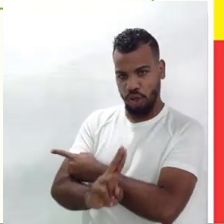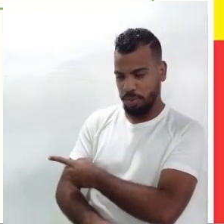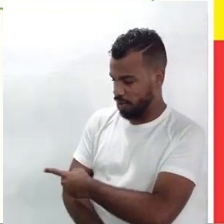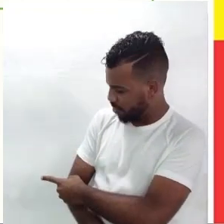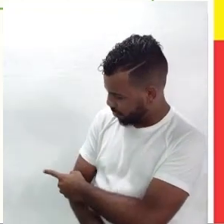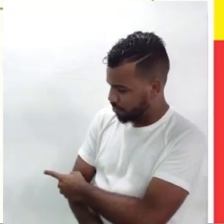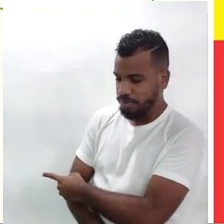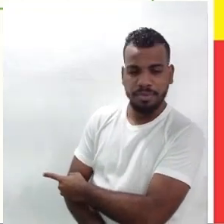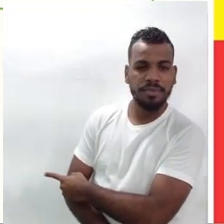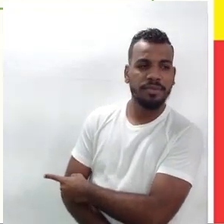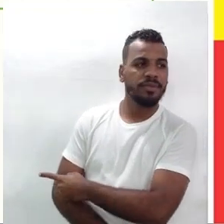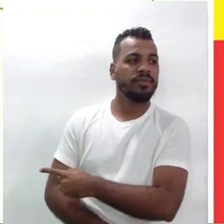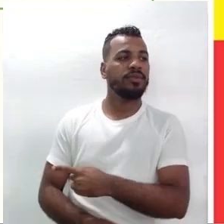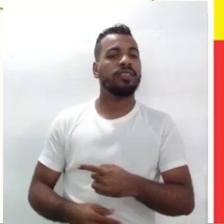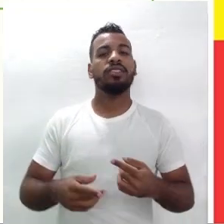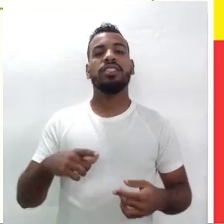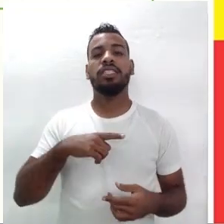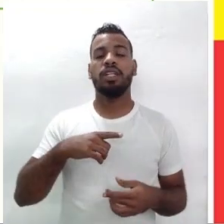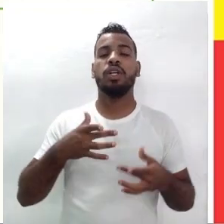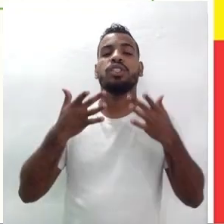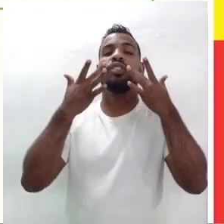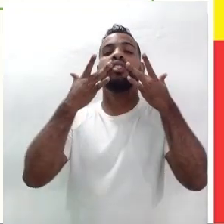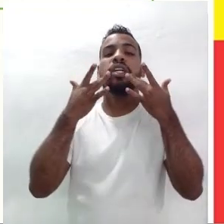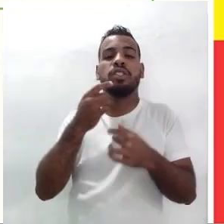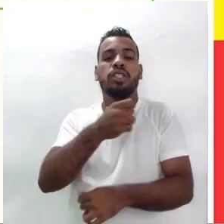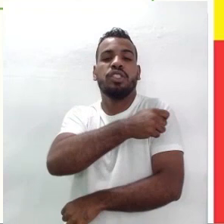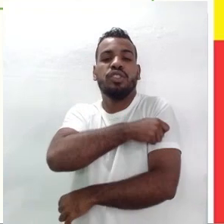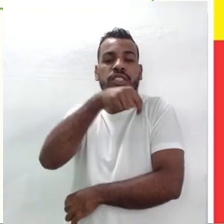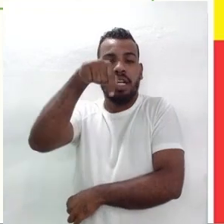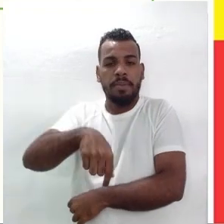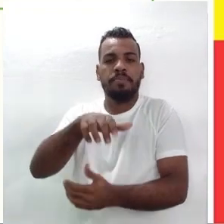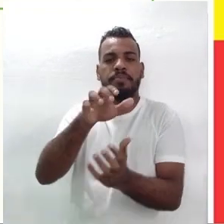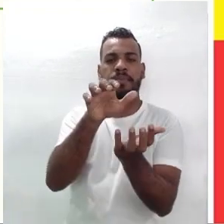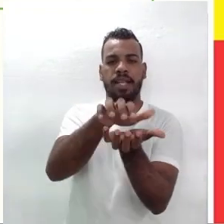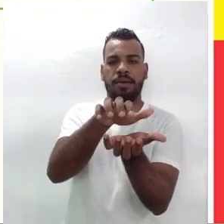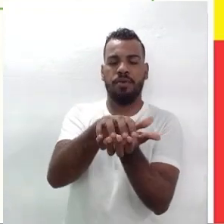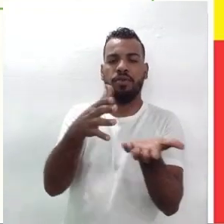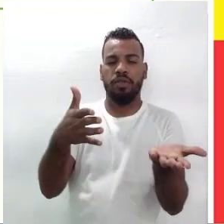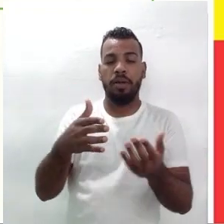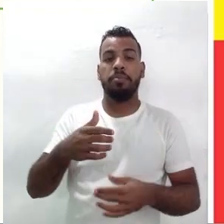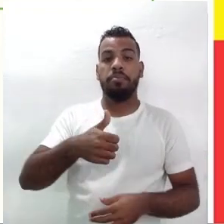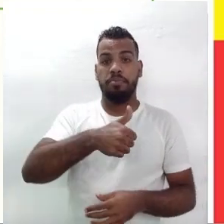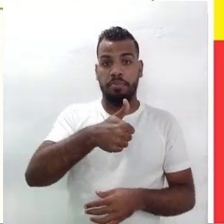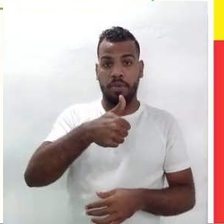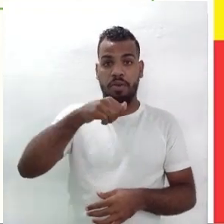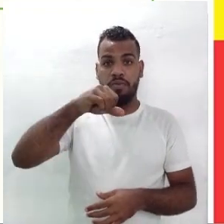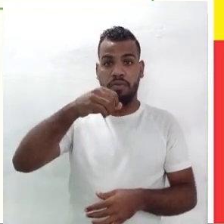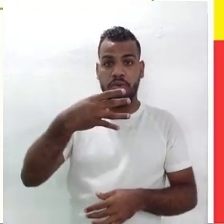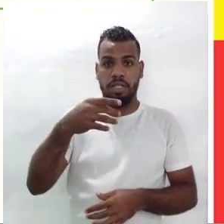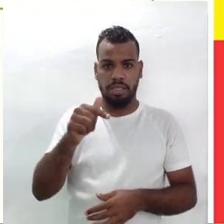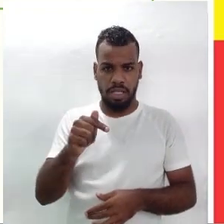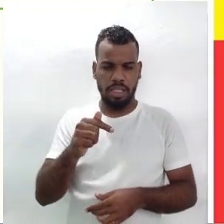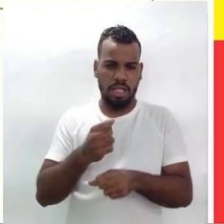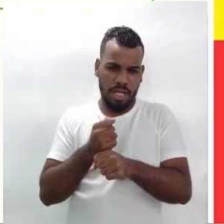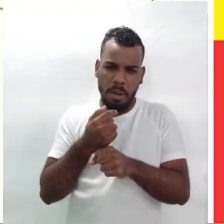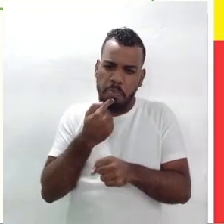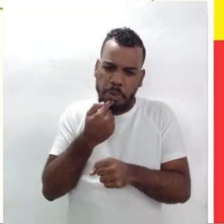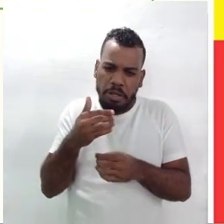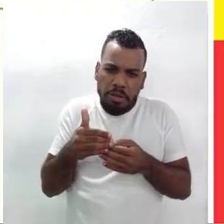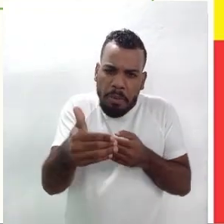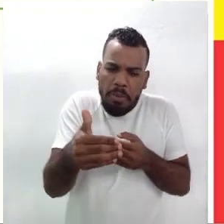o Teatro de Estudantes de Pernambuco. E, em 1947, poucos anos depois,